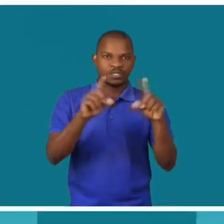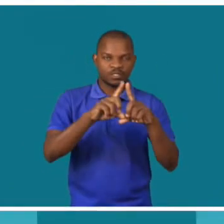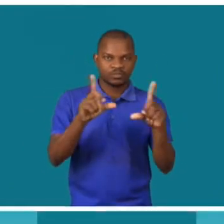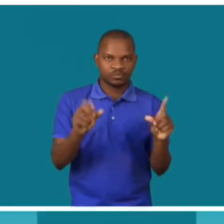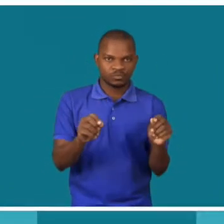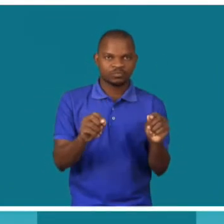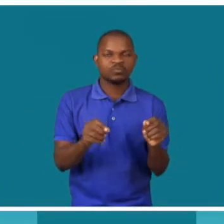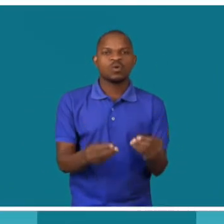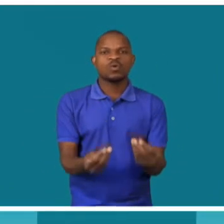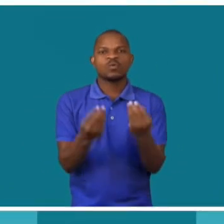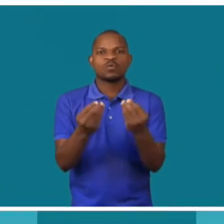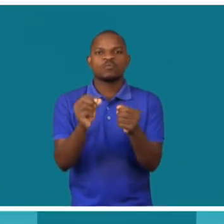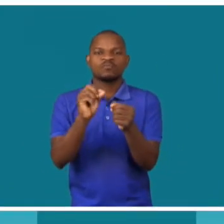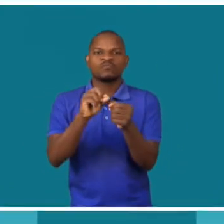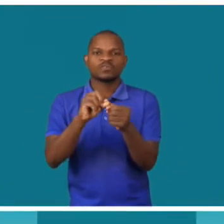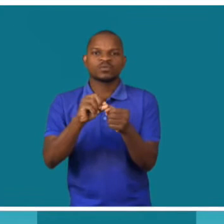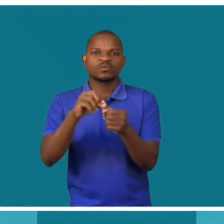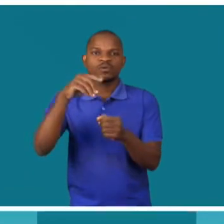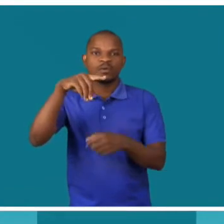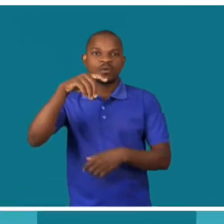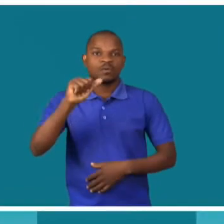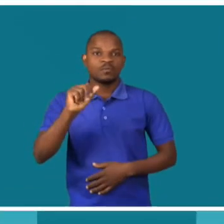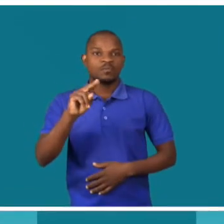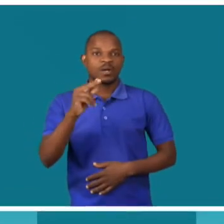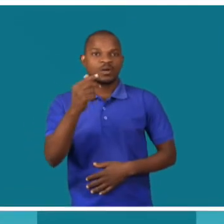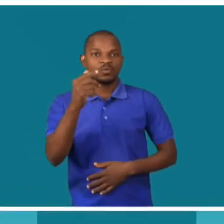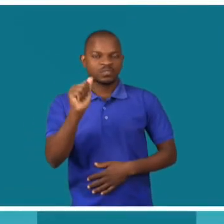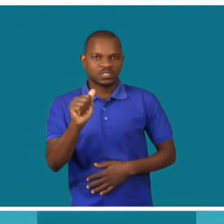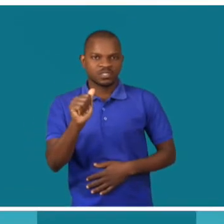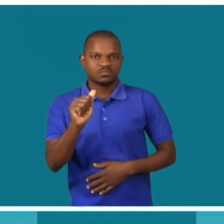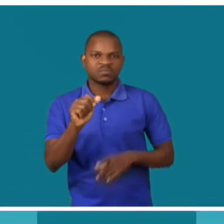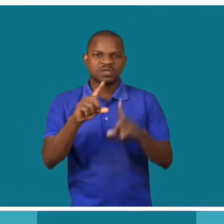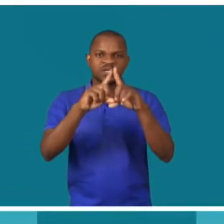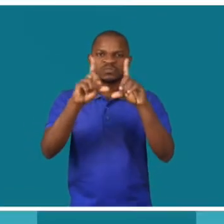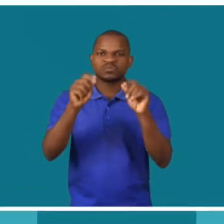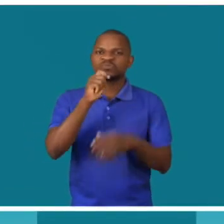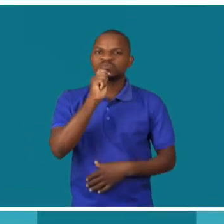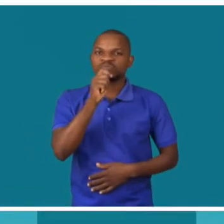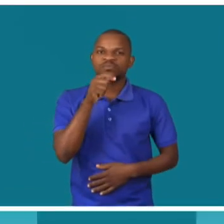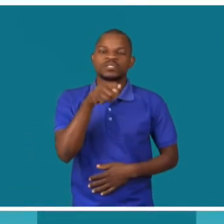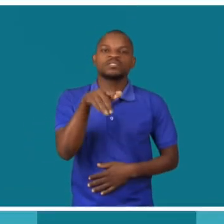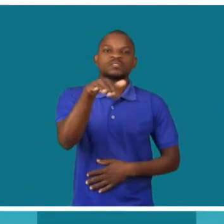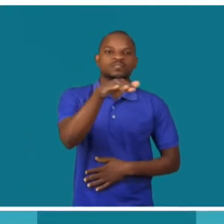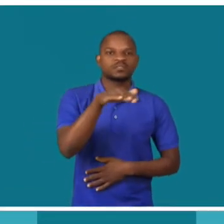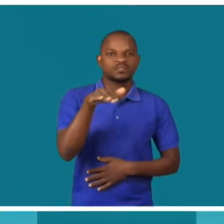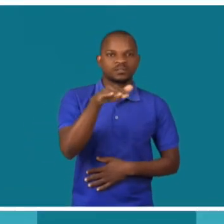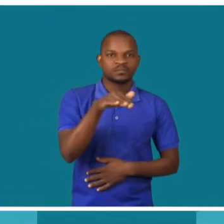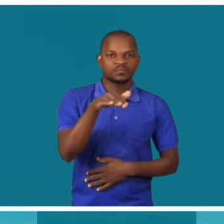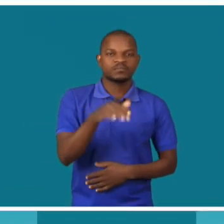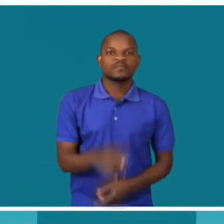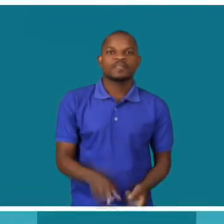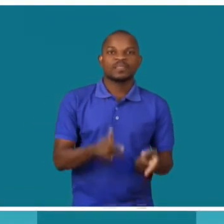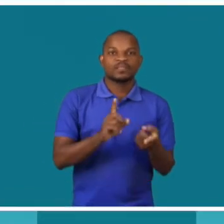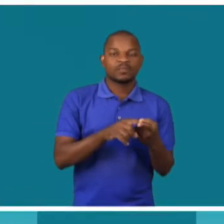matérias, como fazer pautas mais plausíveis nesta área.